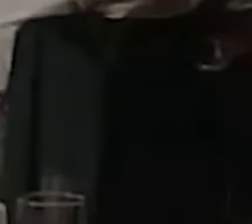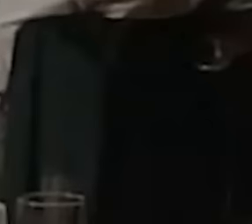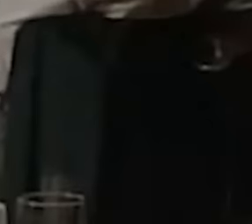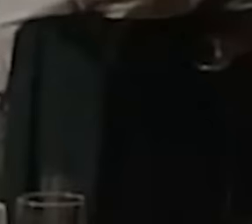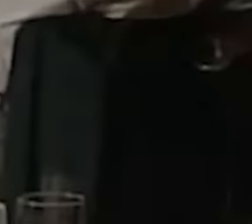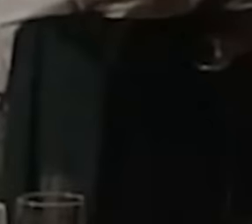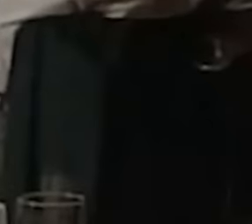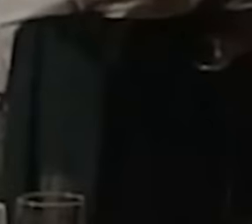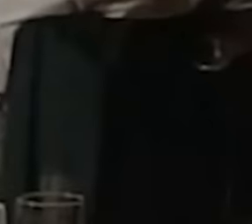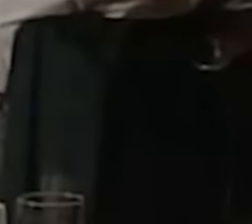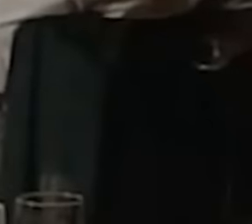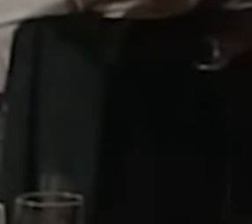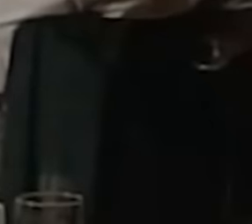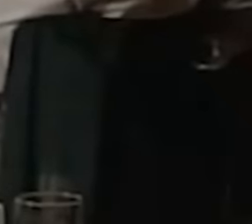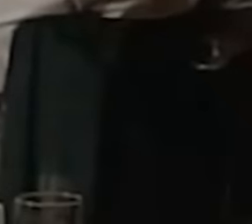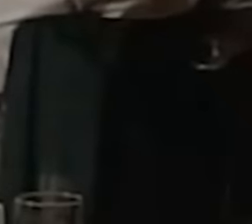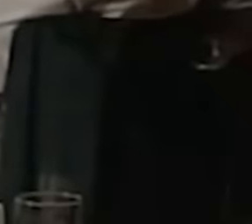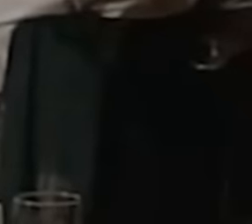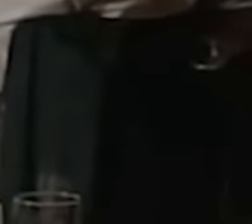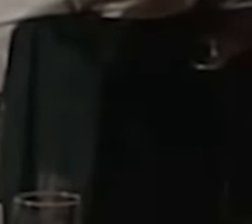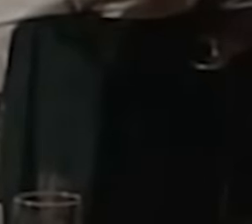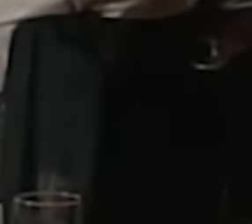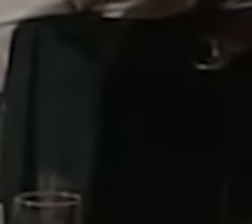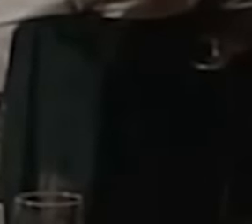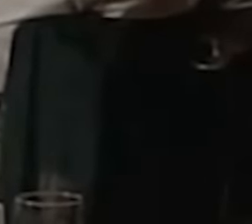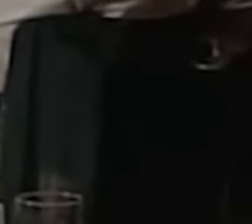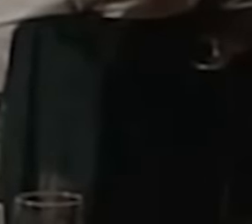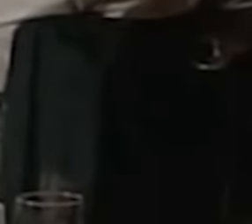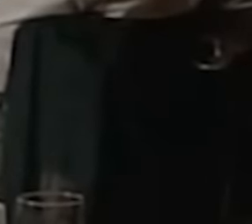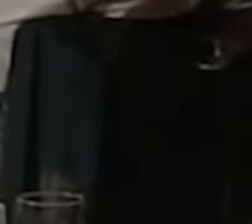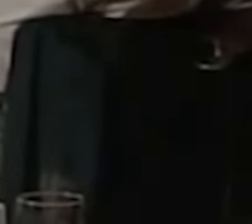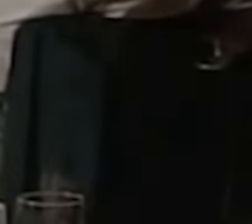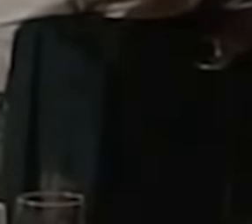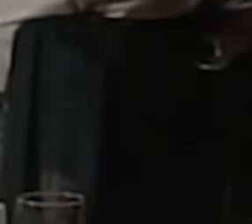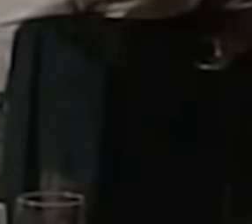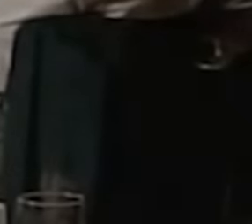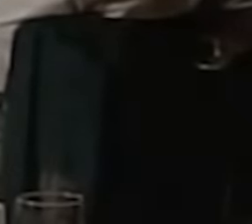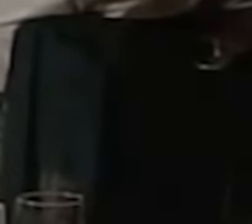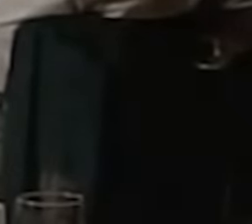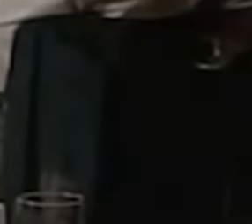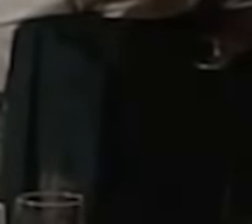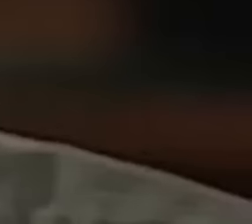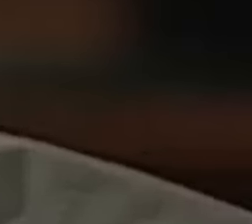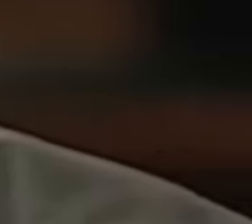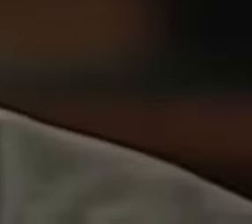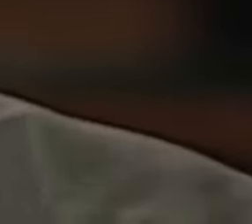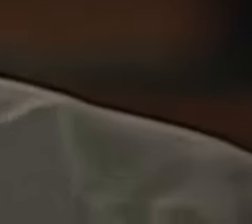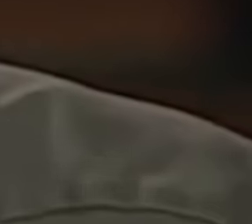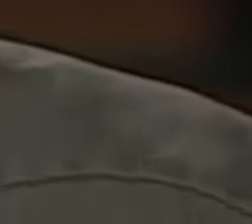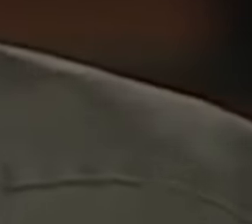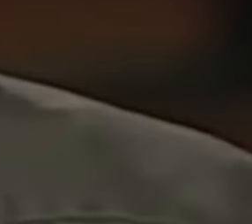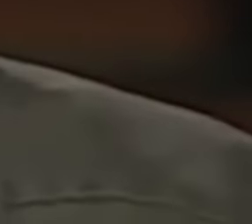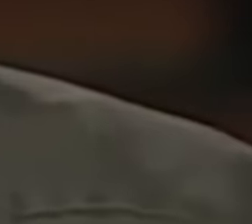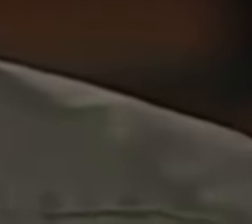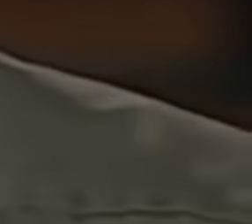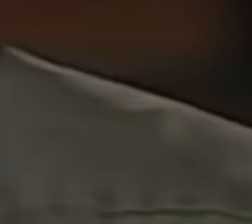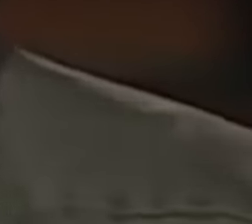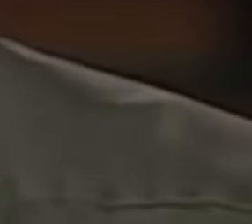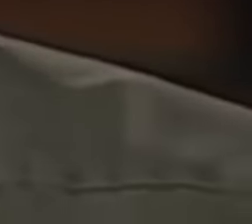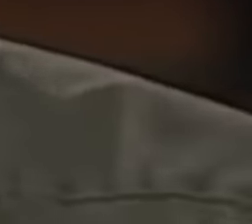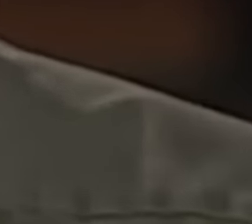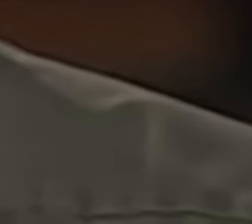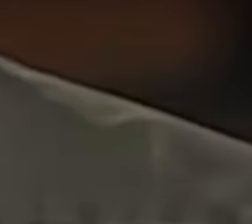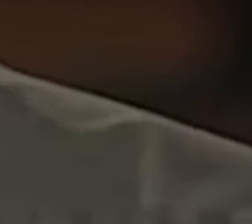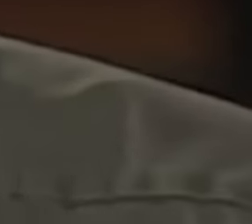a levar em conta o ideal que estou impondo nas costas dele ou dela segundo porque querendo ser